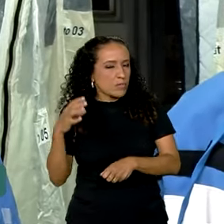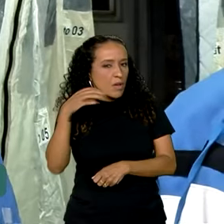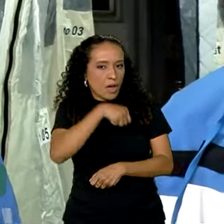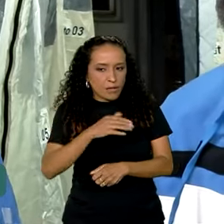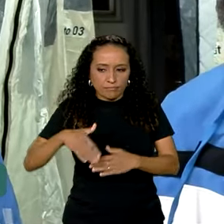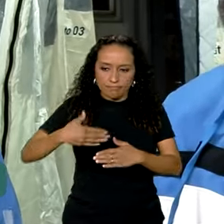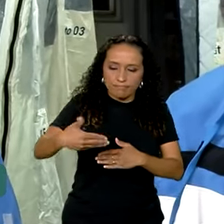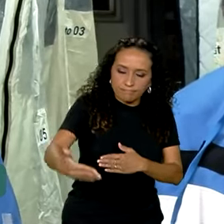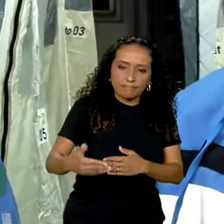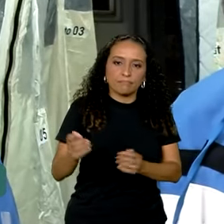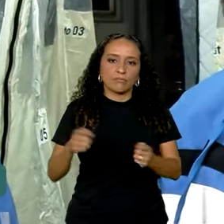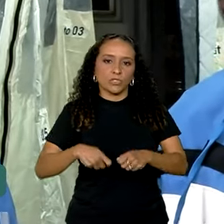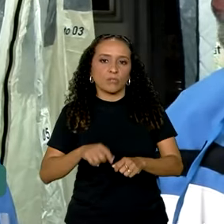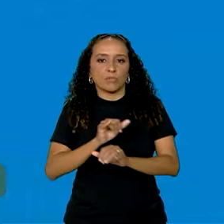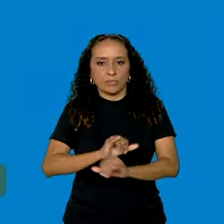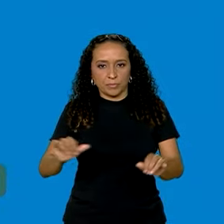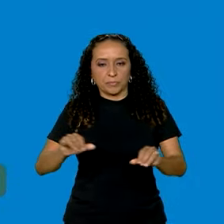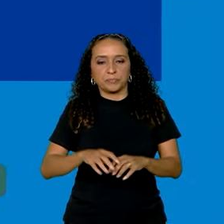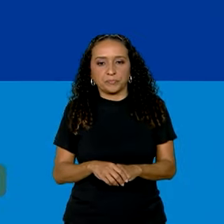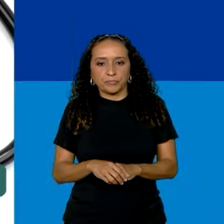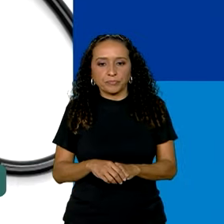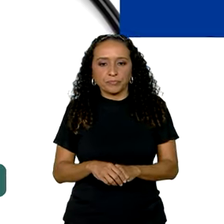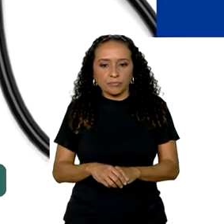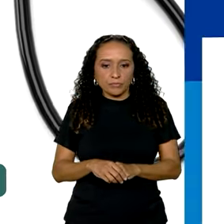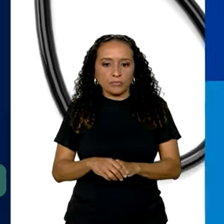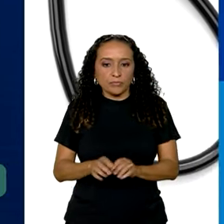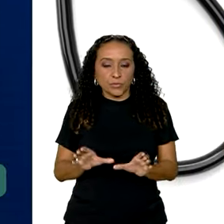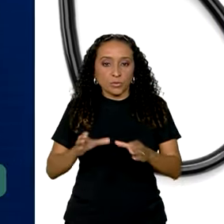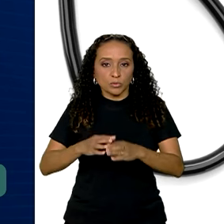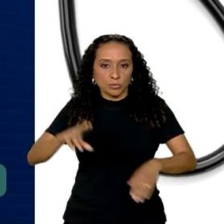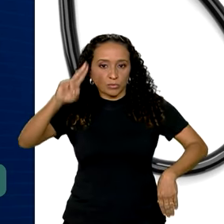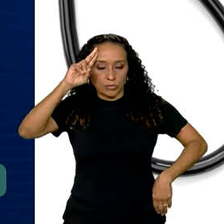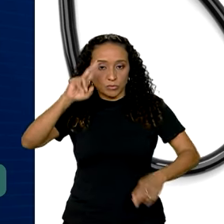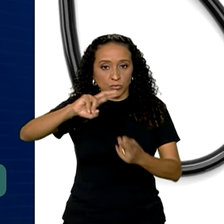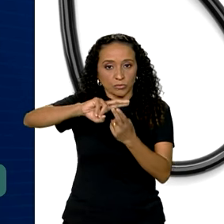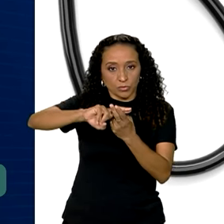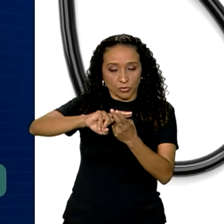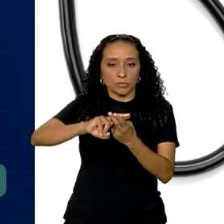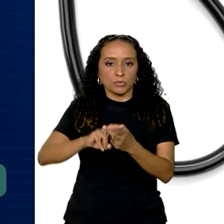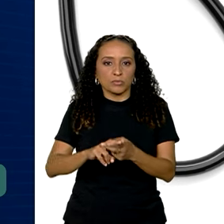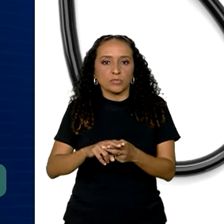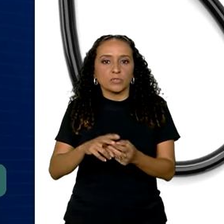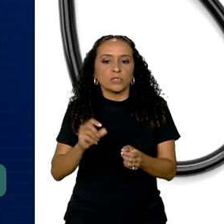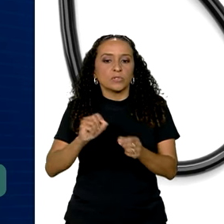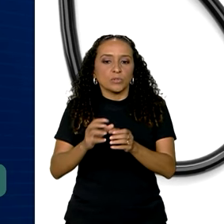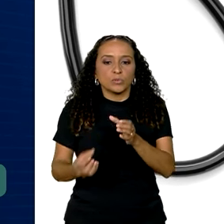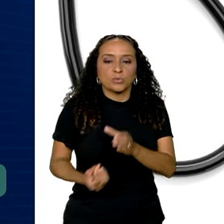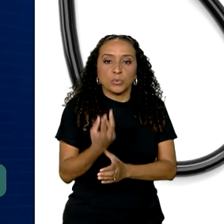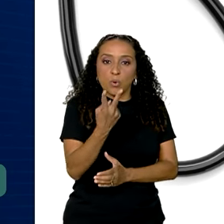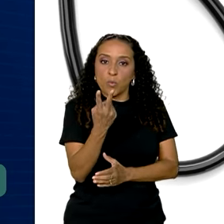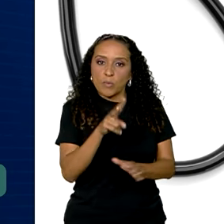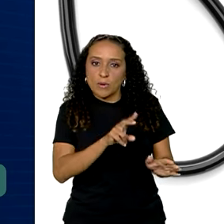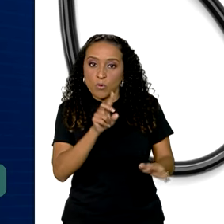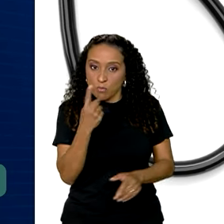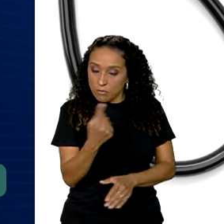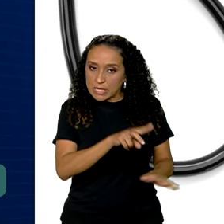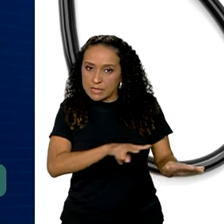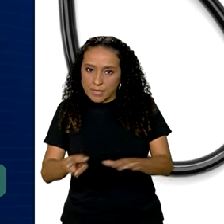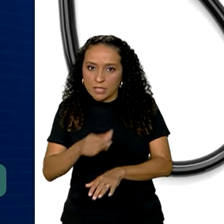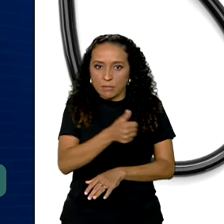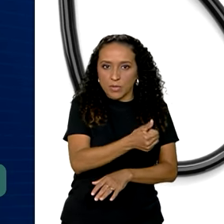em tempo oportuno, iremos anunciar. A Força Nacional do Sistema Único de Saúde realizou, em uma semana, 1